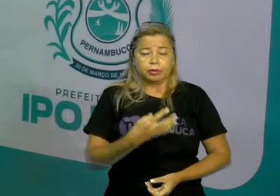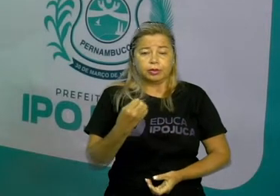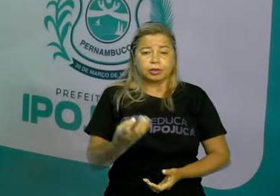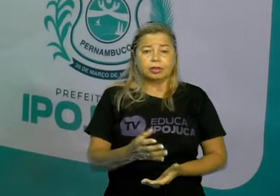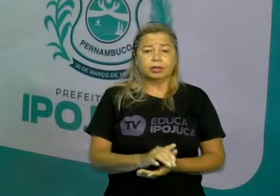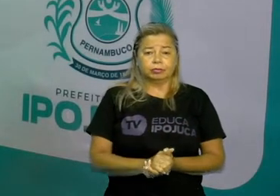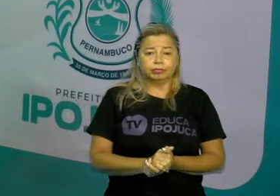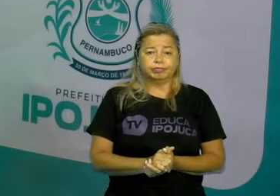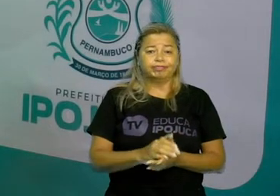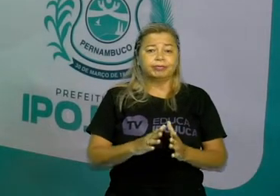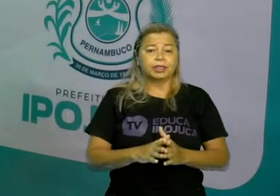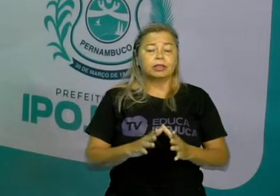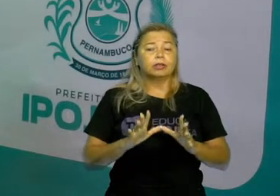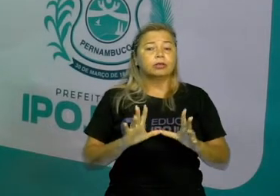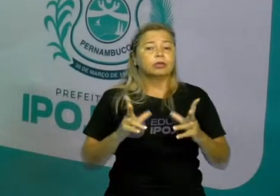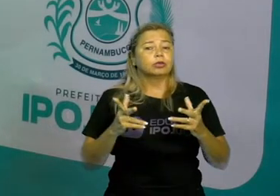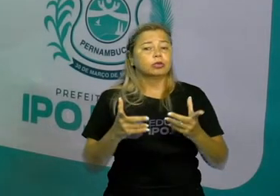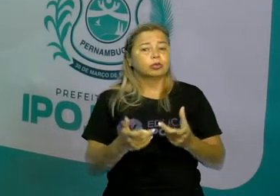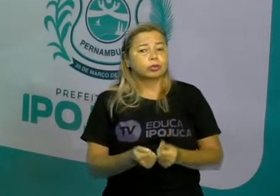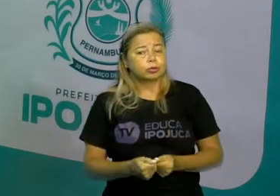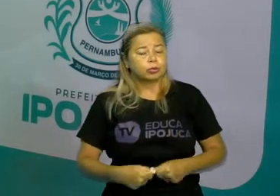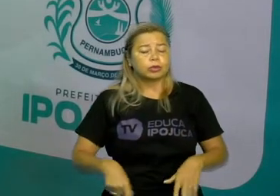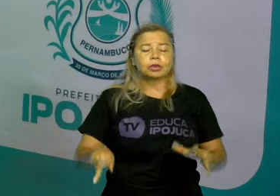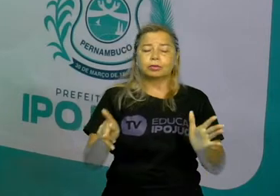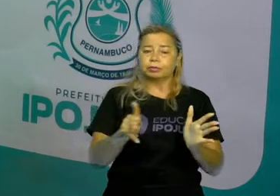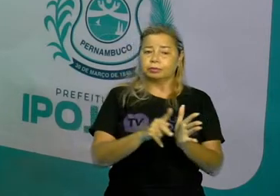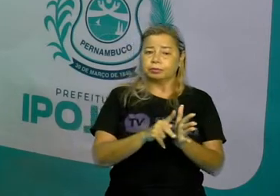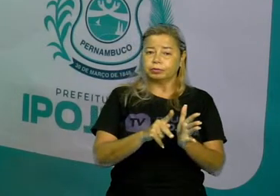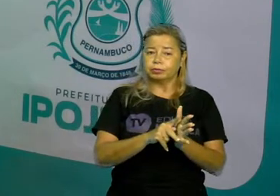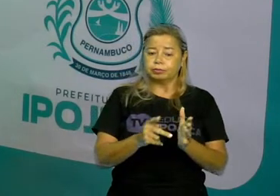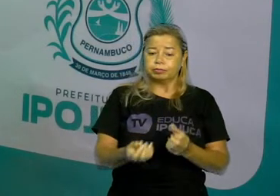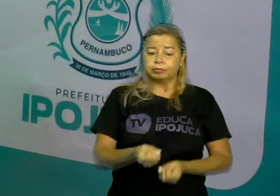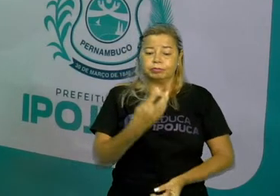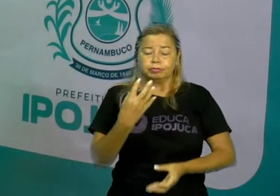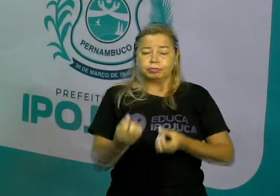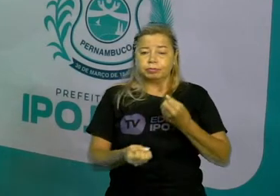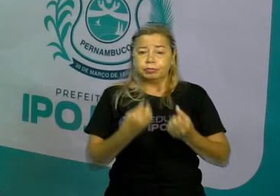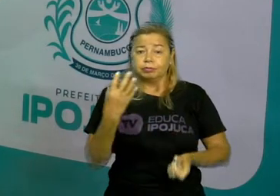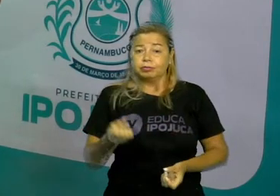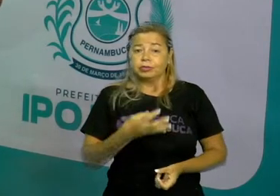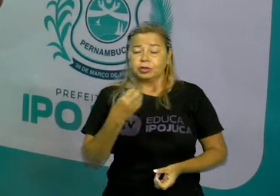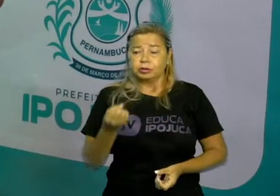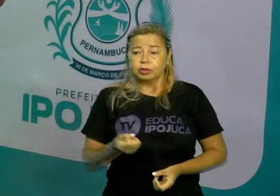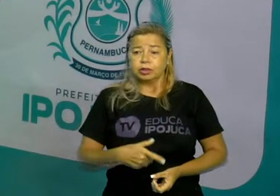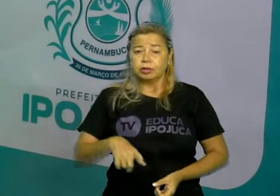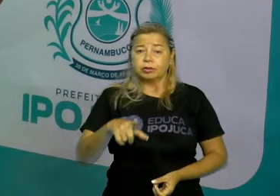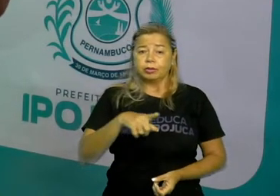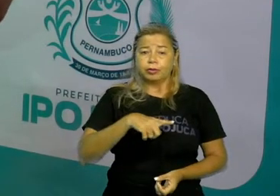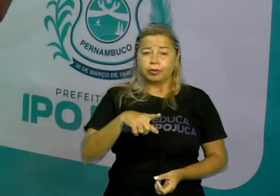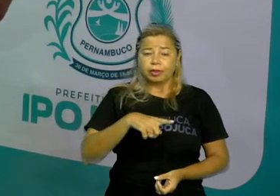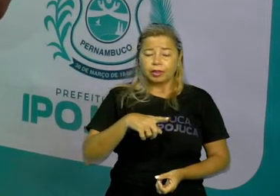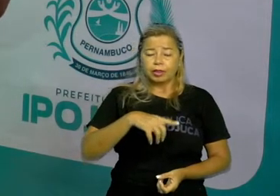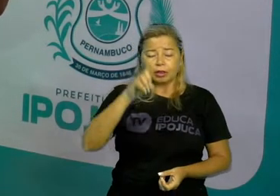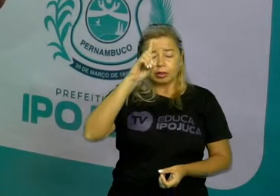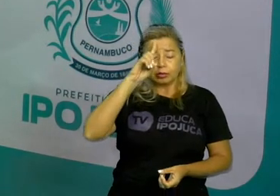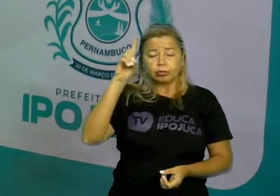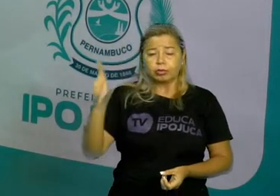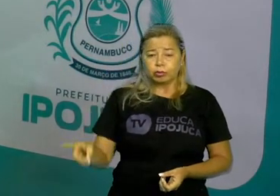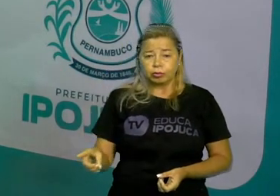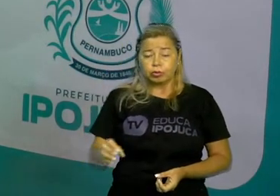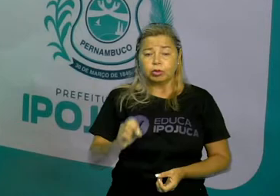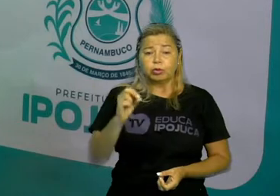Toda propriedade de meio de produção no capitalismo, ela tem um dono, ou vários donos.